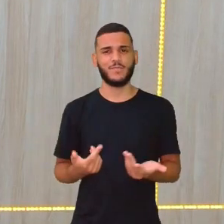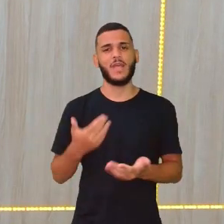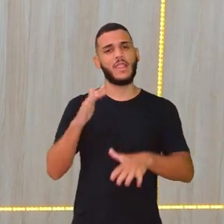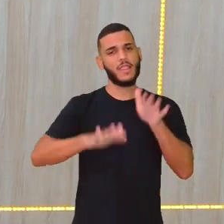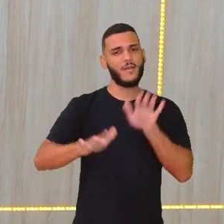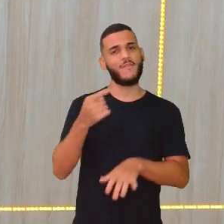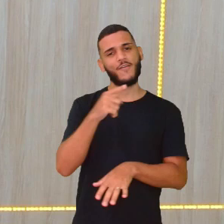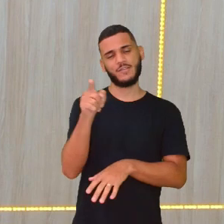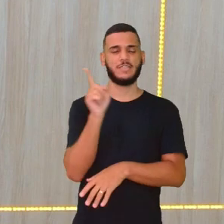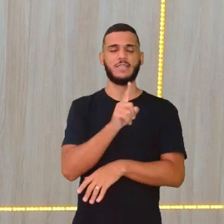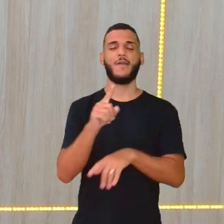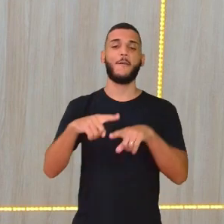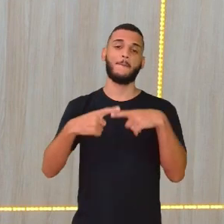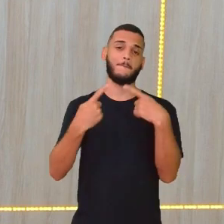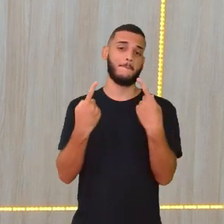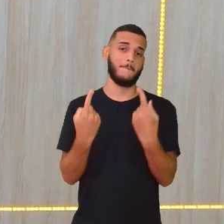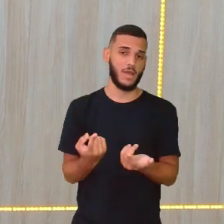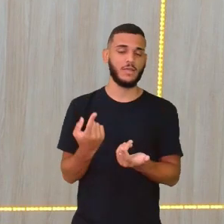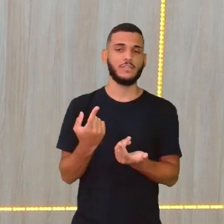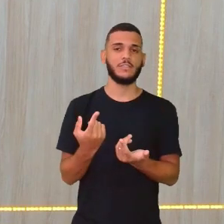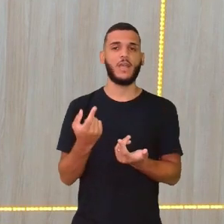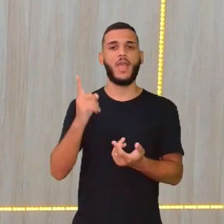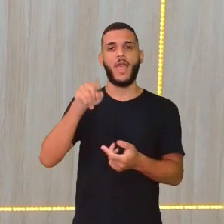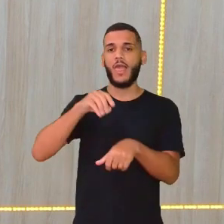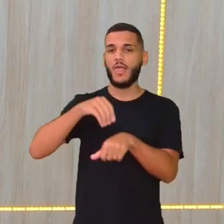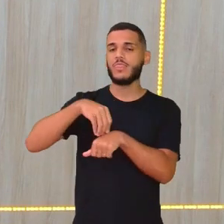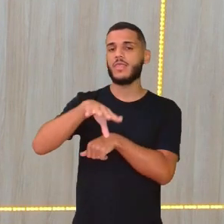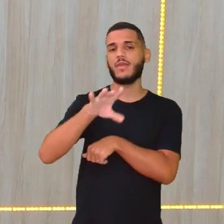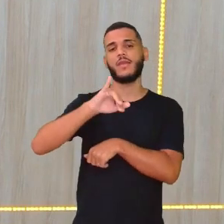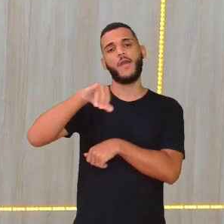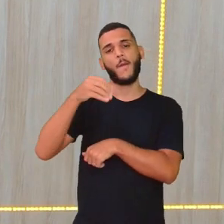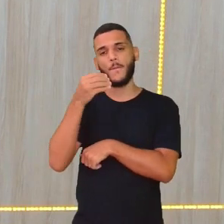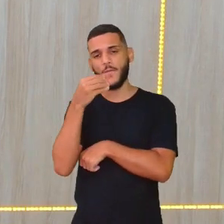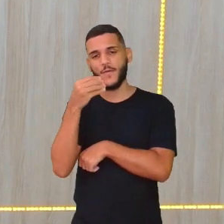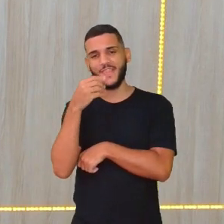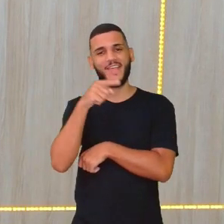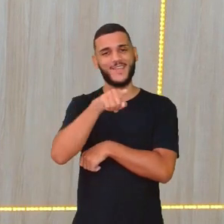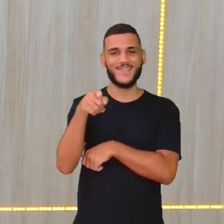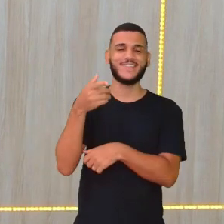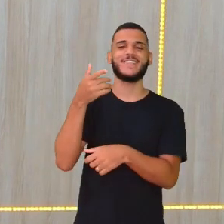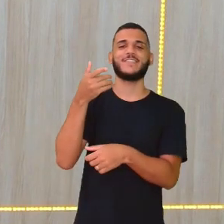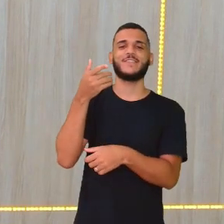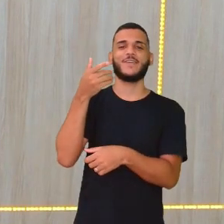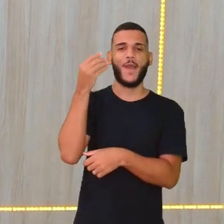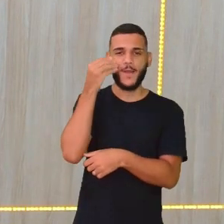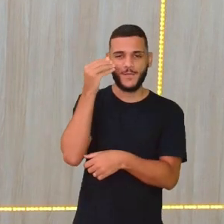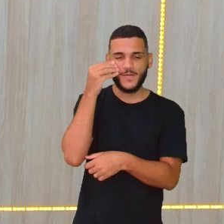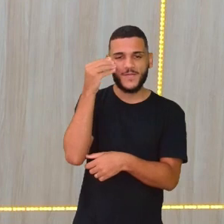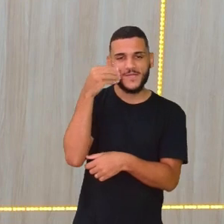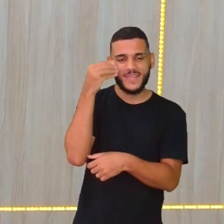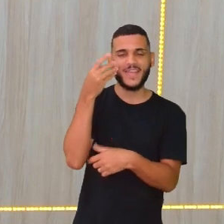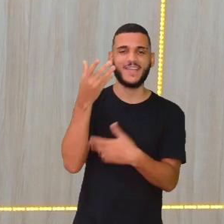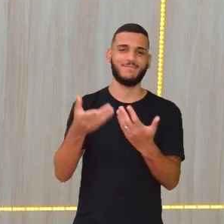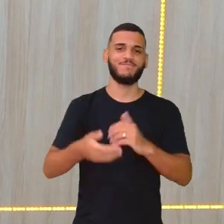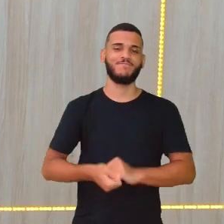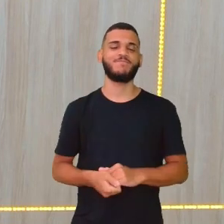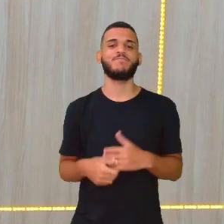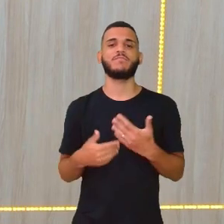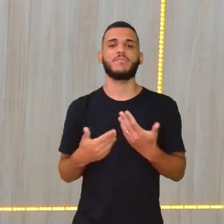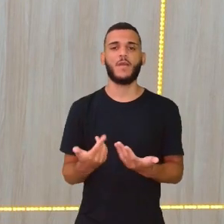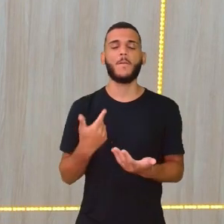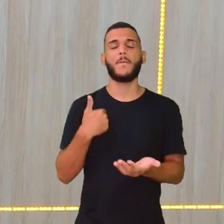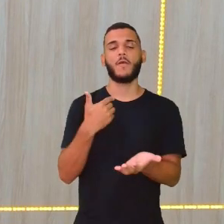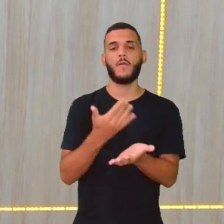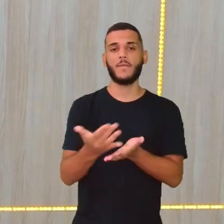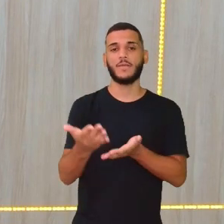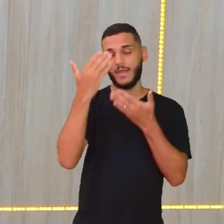vocês, mas aí fica aí uma nova oportunidade de repente, né? Para quem não conhece. Então, quero começar